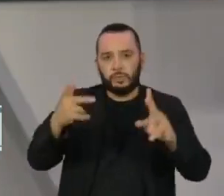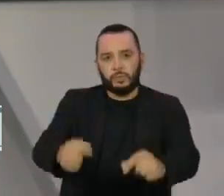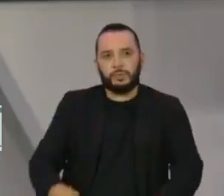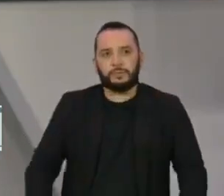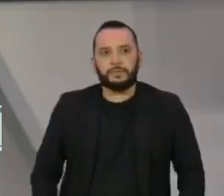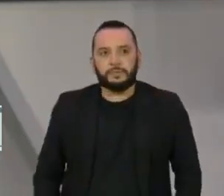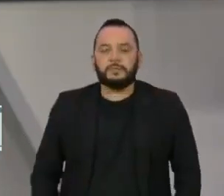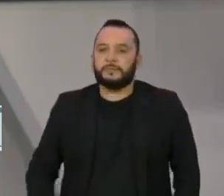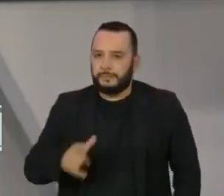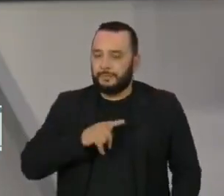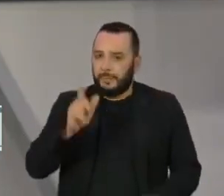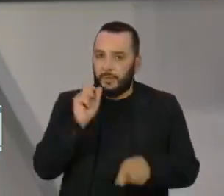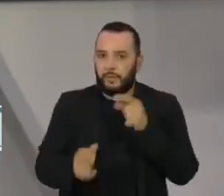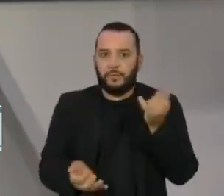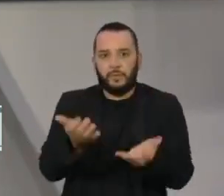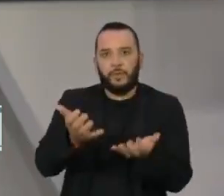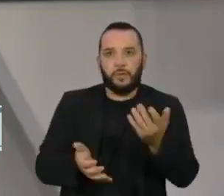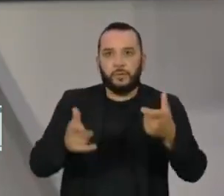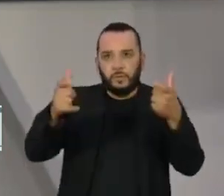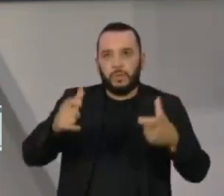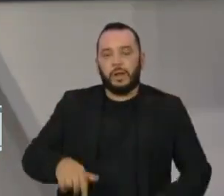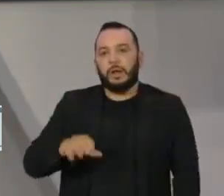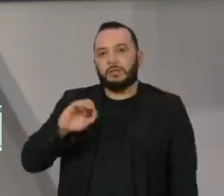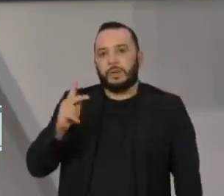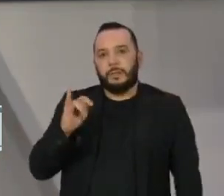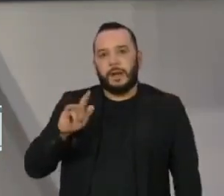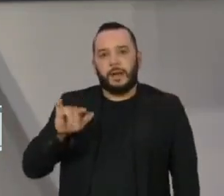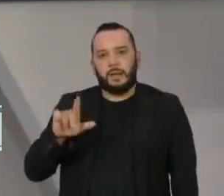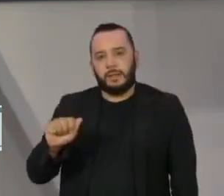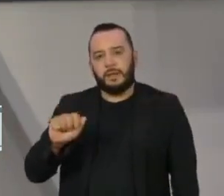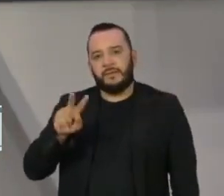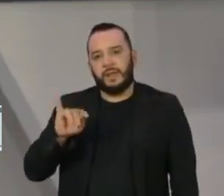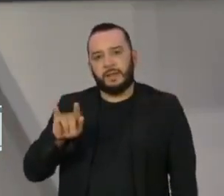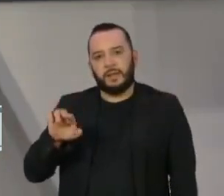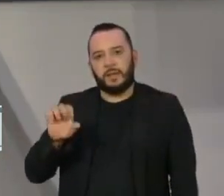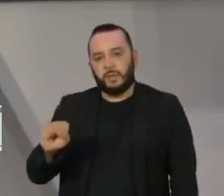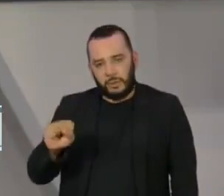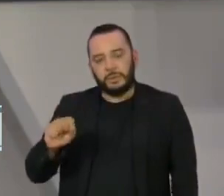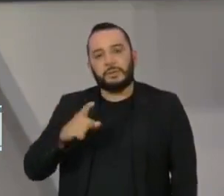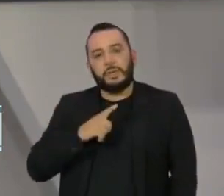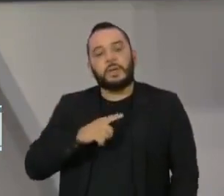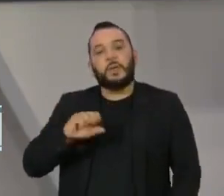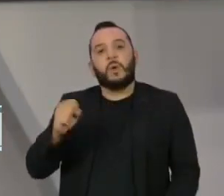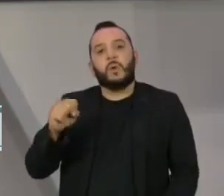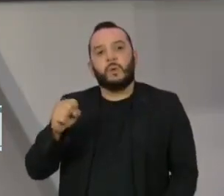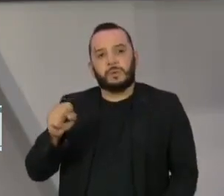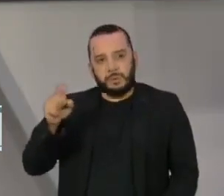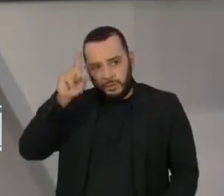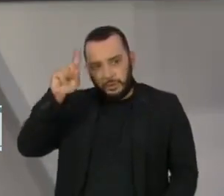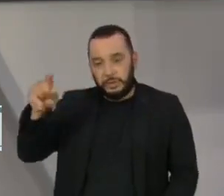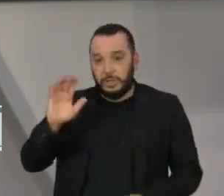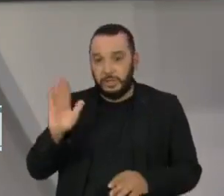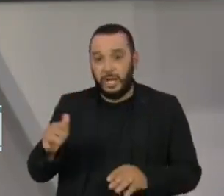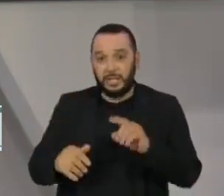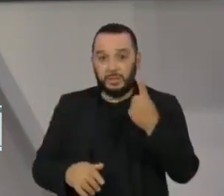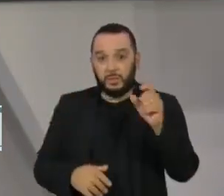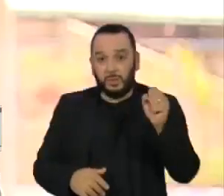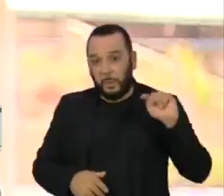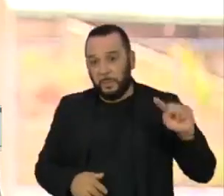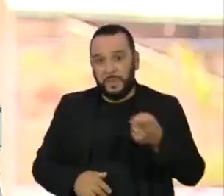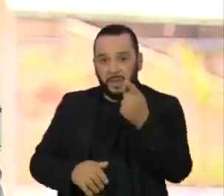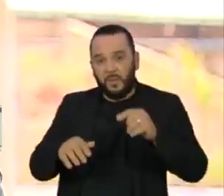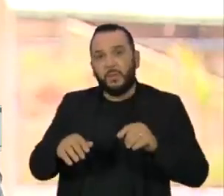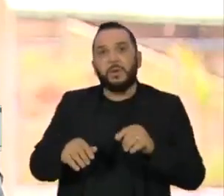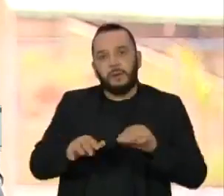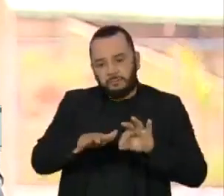O incêndio que atinge a Chapada dos Veadeiros completa hoje 11 dias. Mais de 18 mil hectares já foram destruídos.